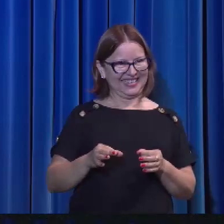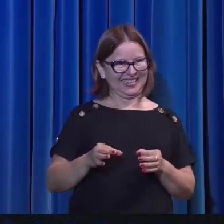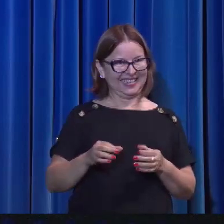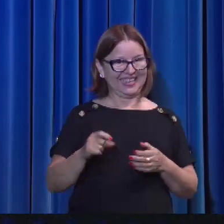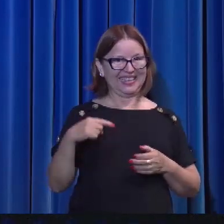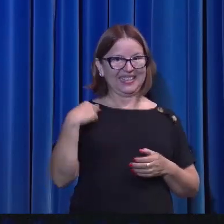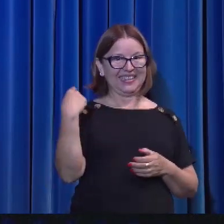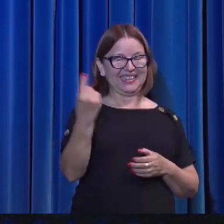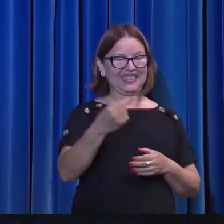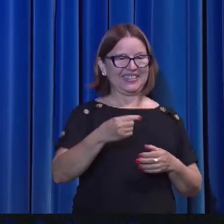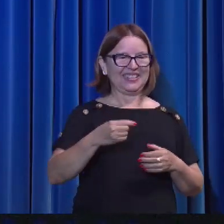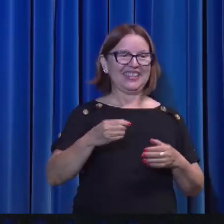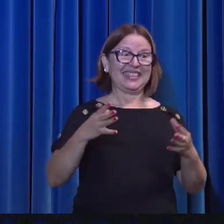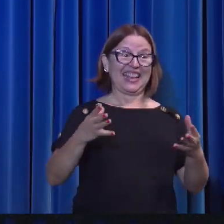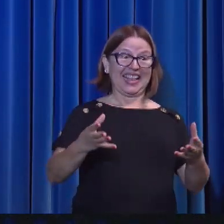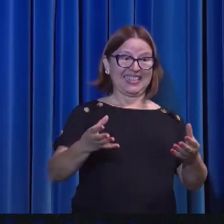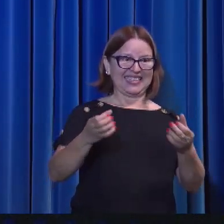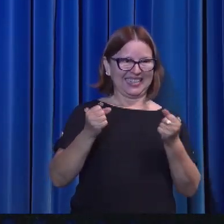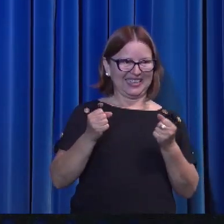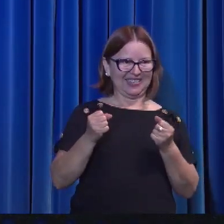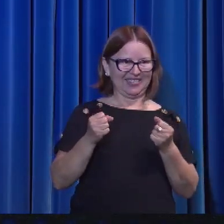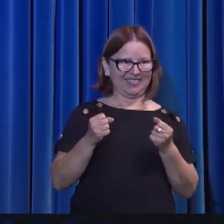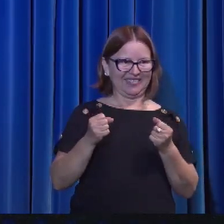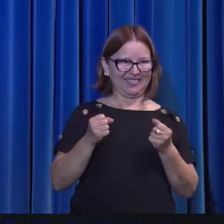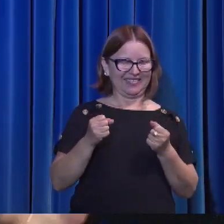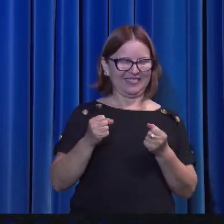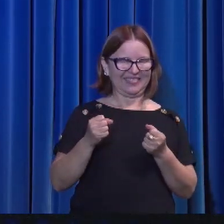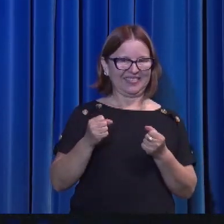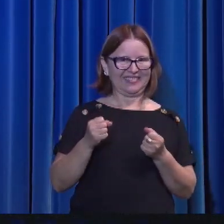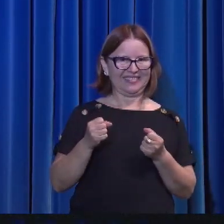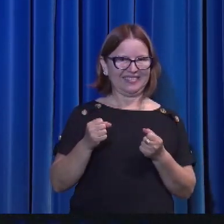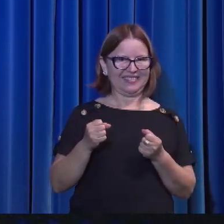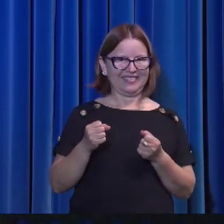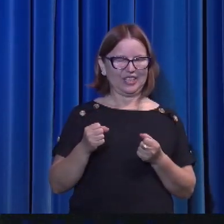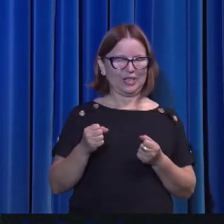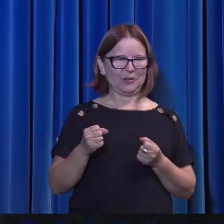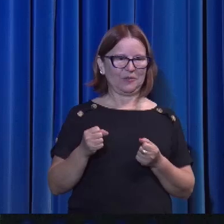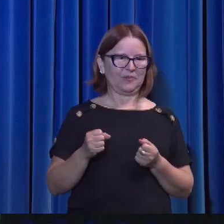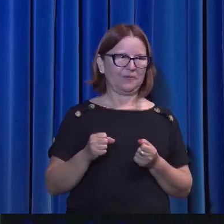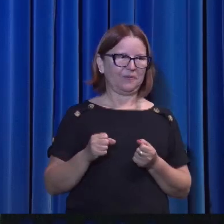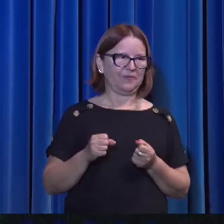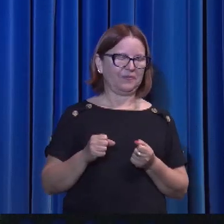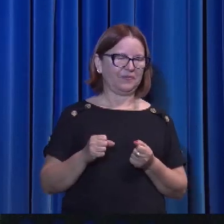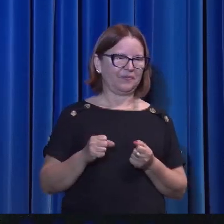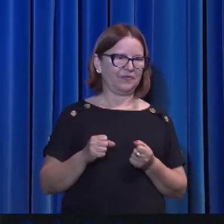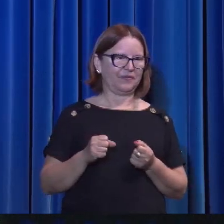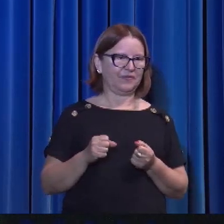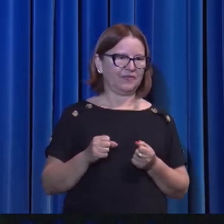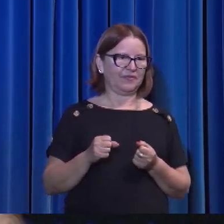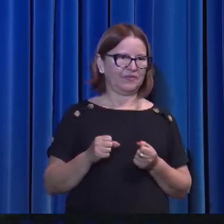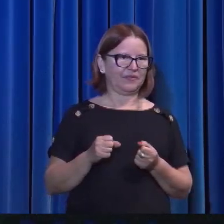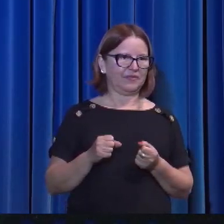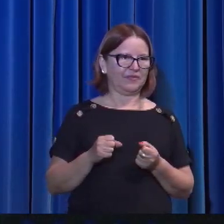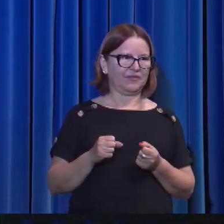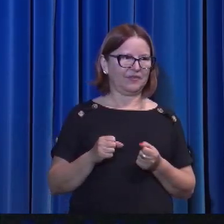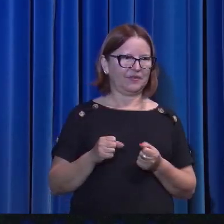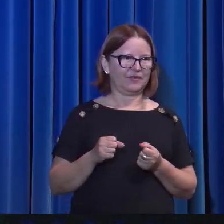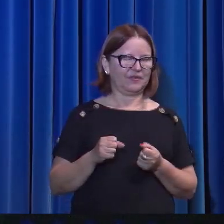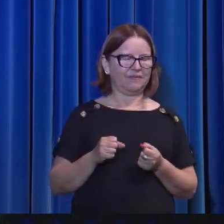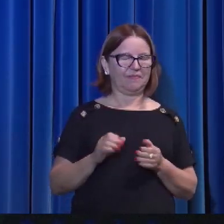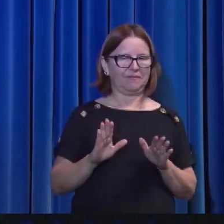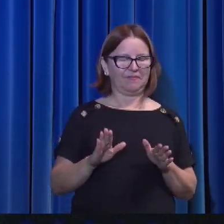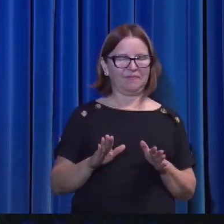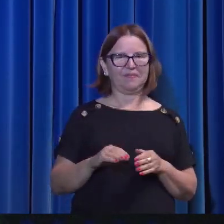aceitos. E não podemos viver como gente desgarrada.